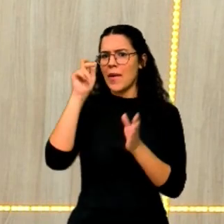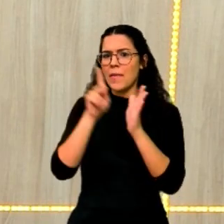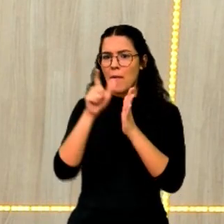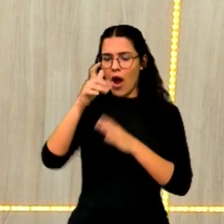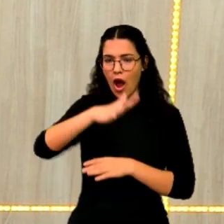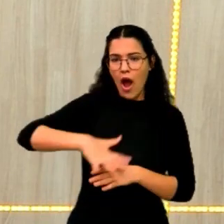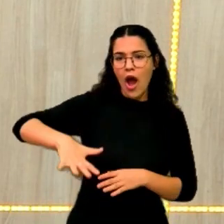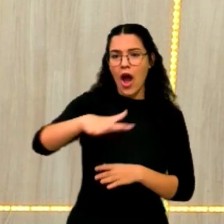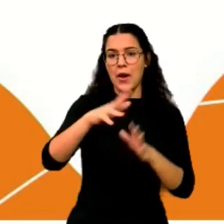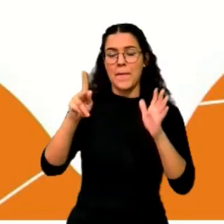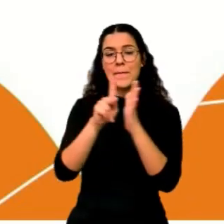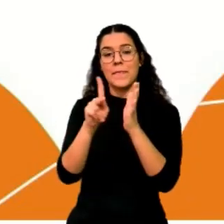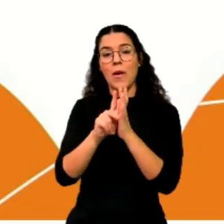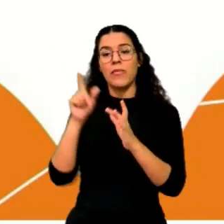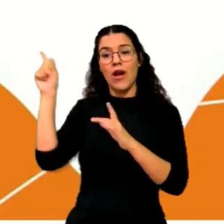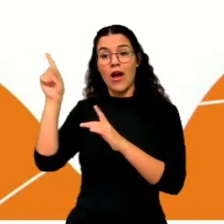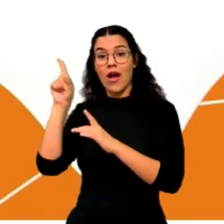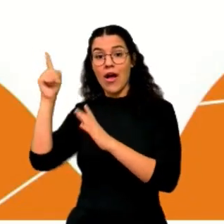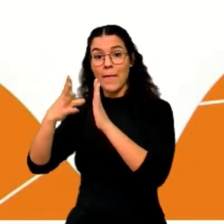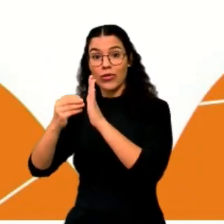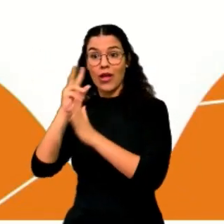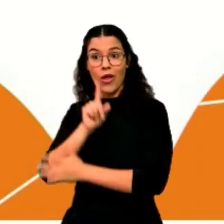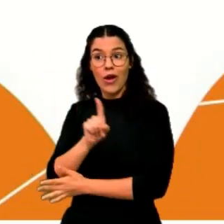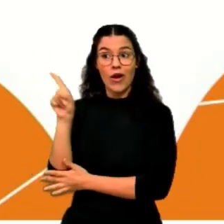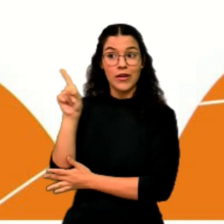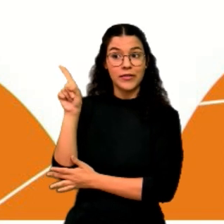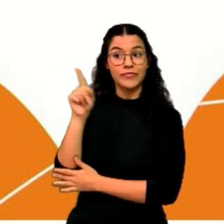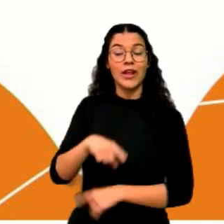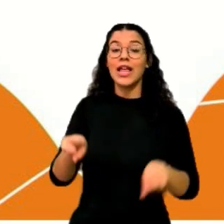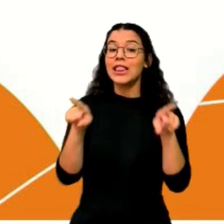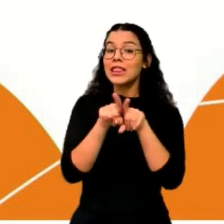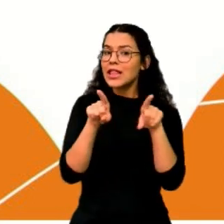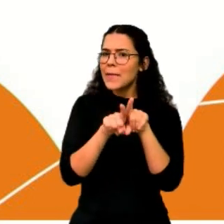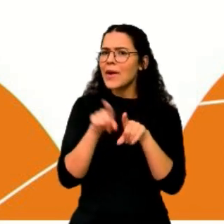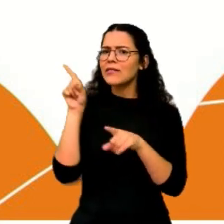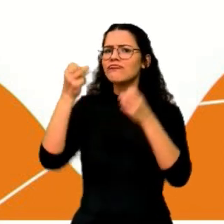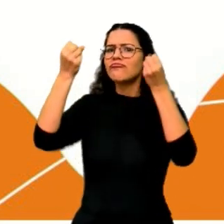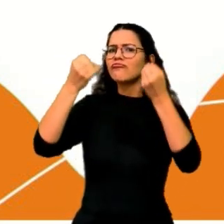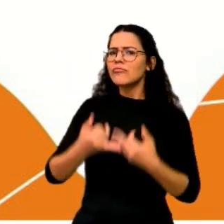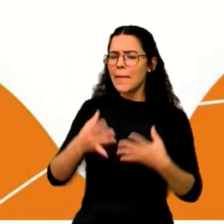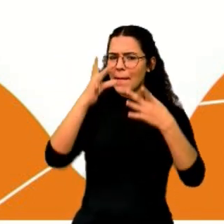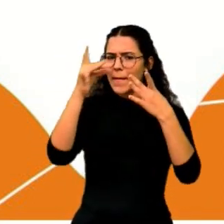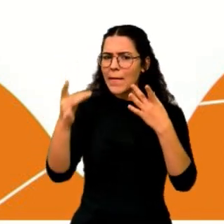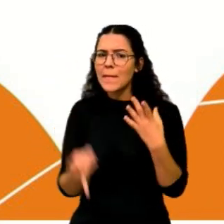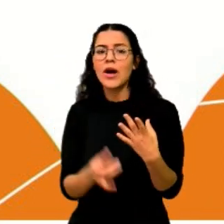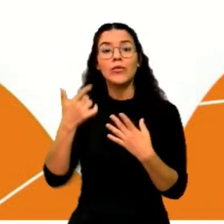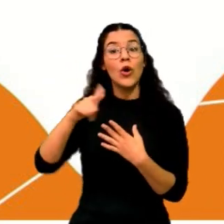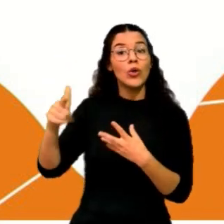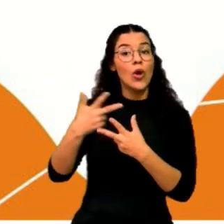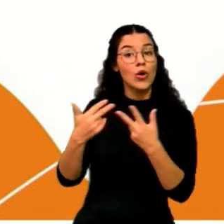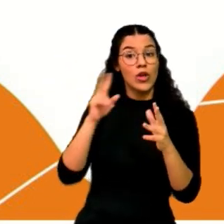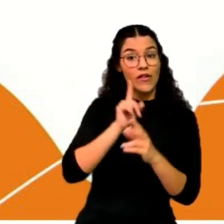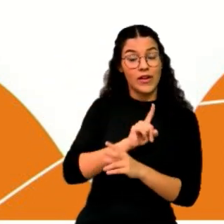formato triangular. Ele fala outra coisa sobre este terreno. Ele fala